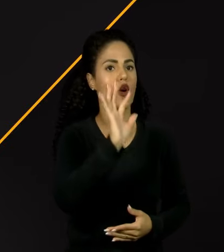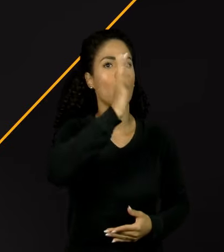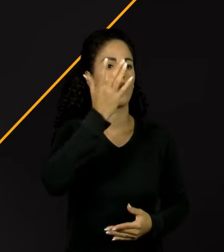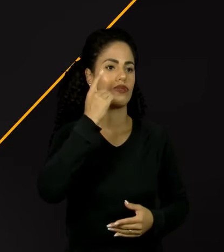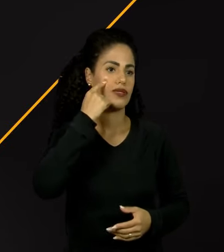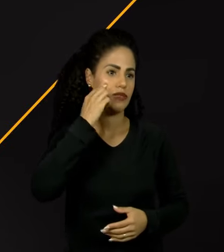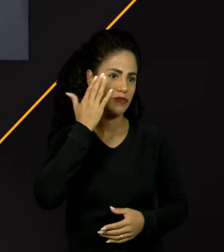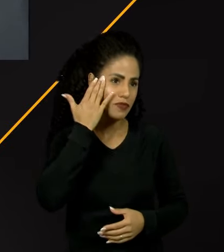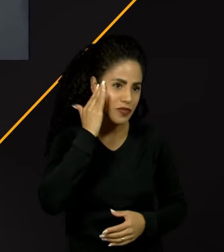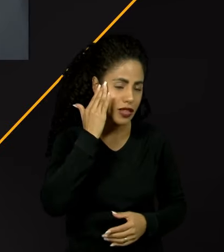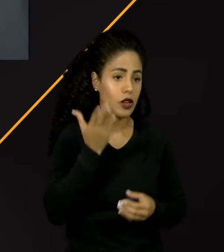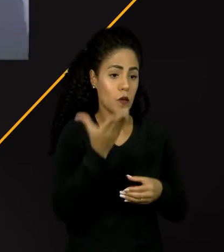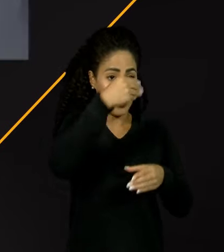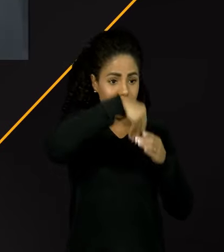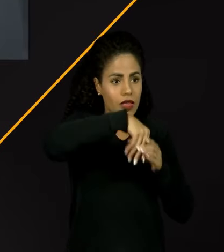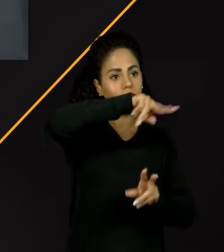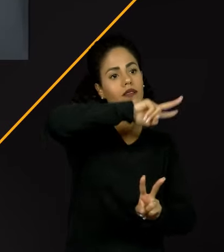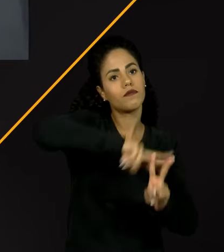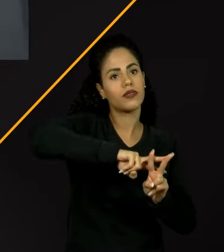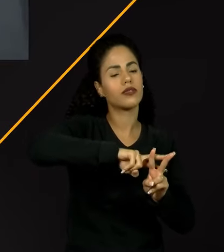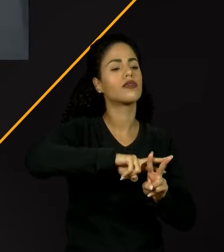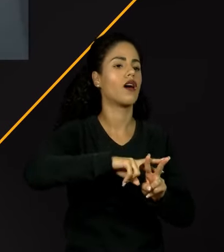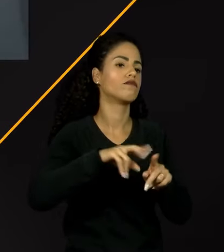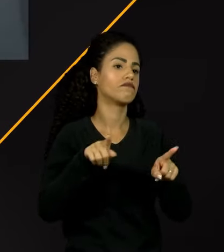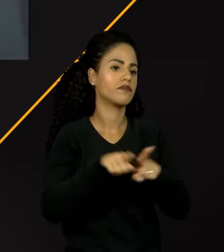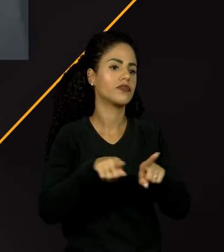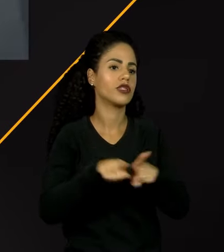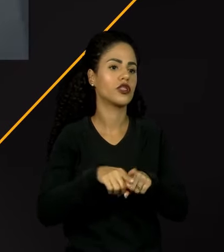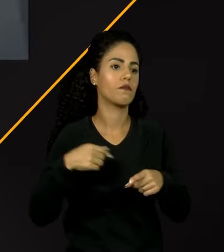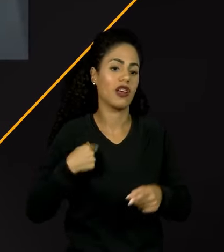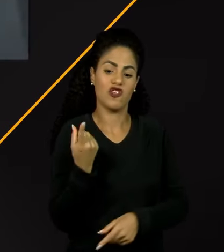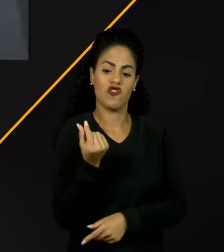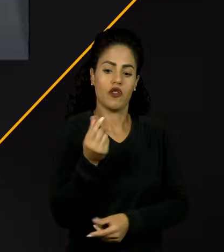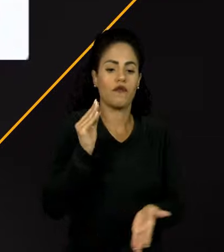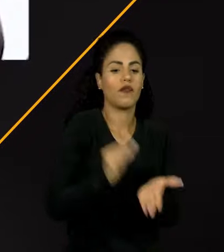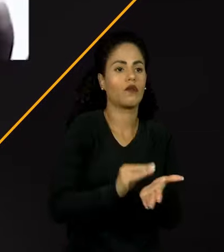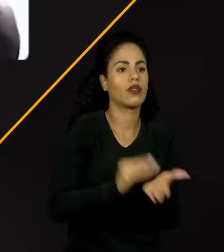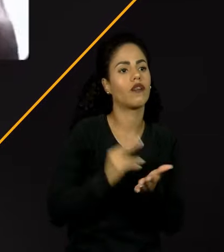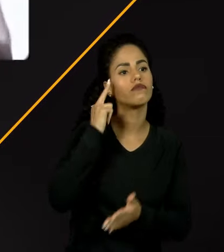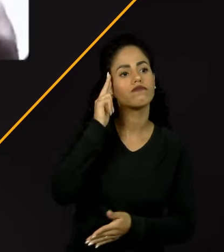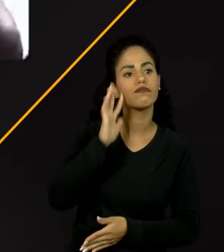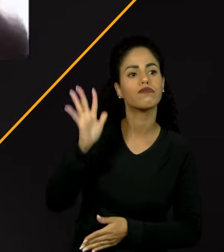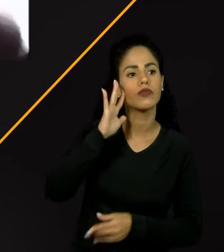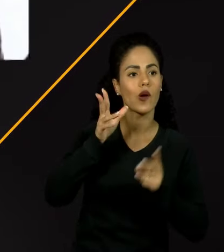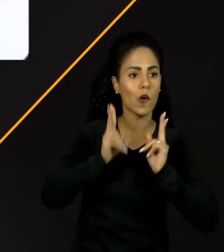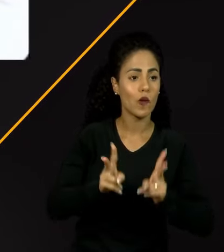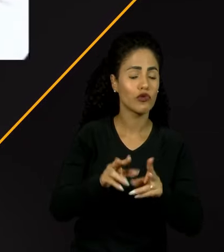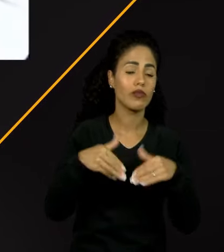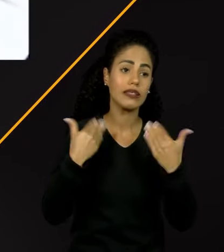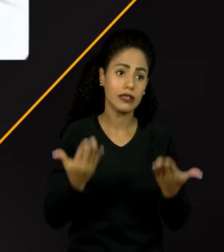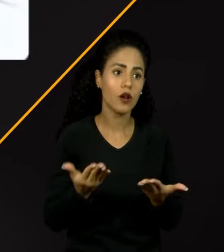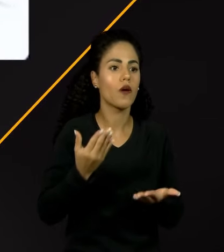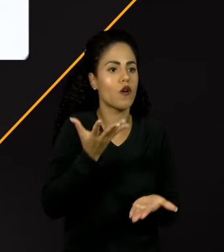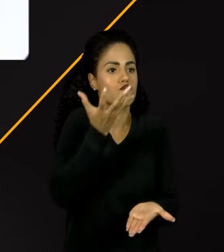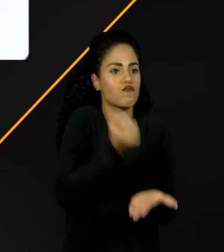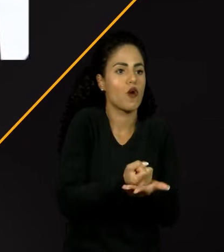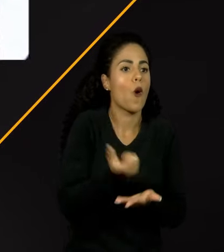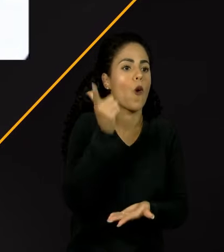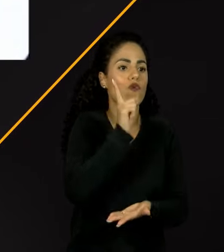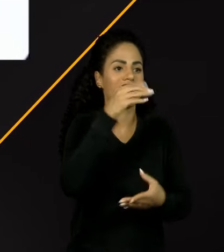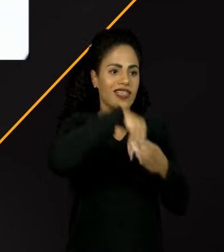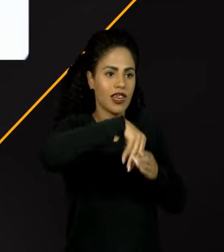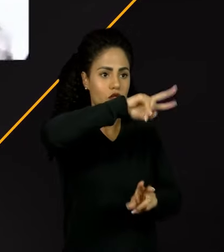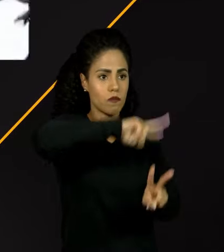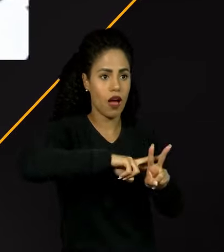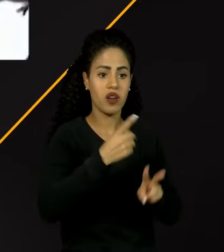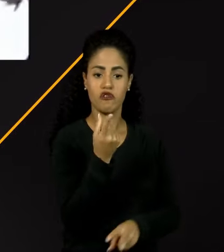depois, dentro do presídio, sem o dinheiro e vontade de fazer a diferença. Então foi isso. Gravei o meu disco de lá de dentro, sem